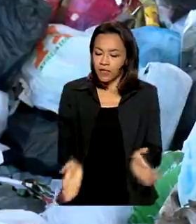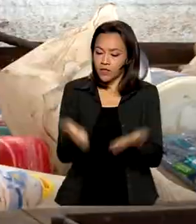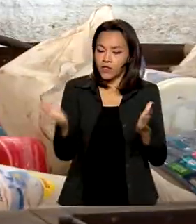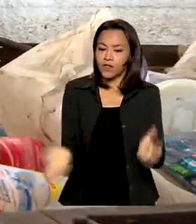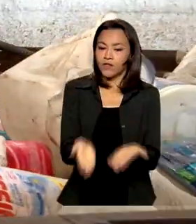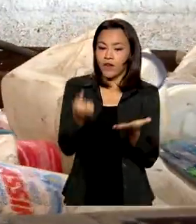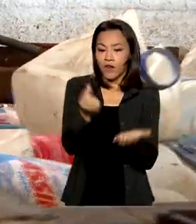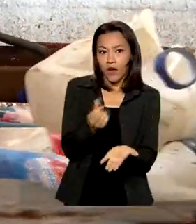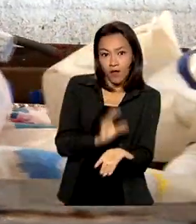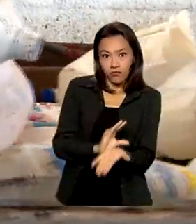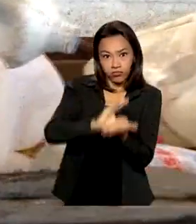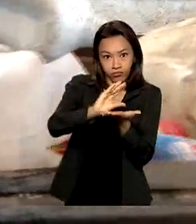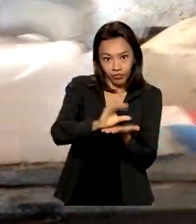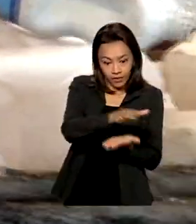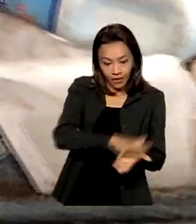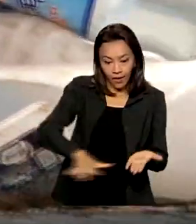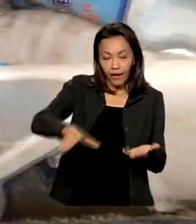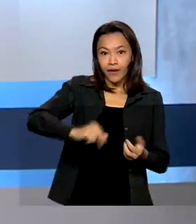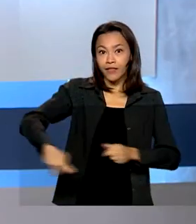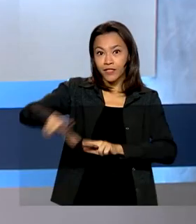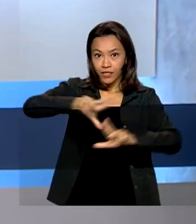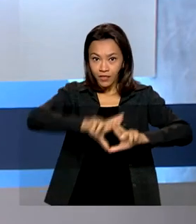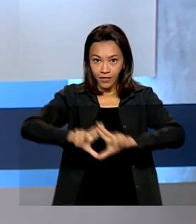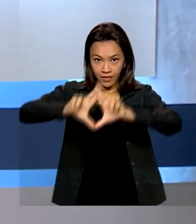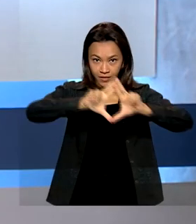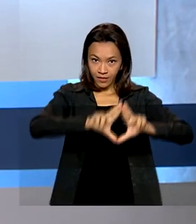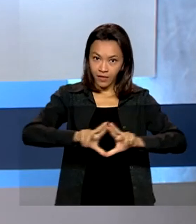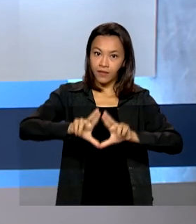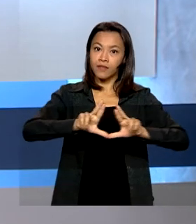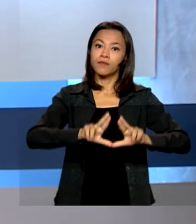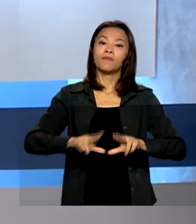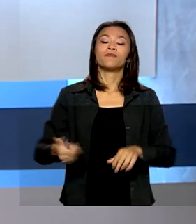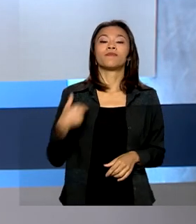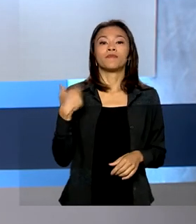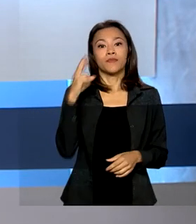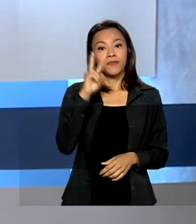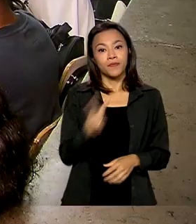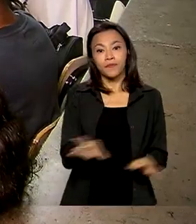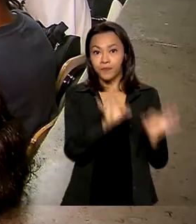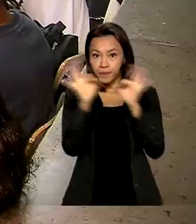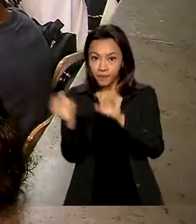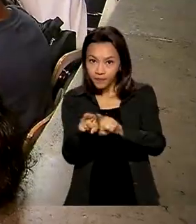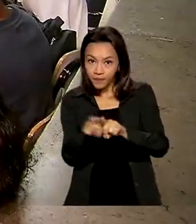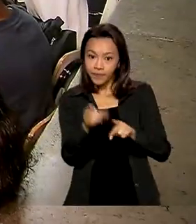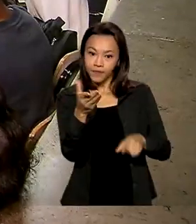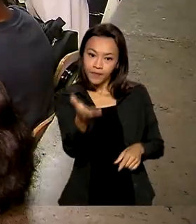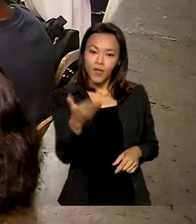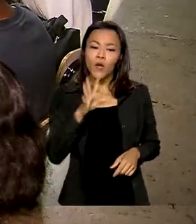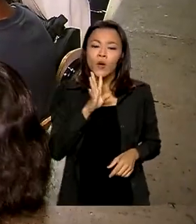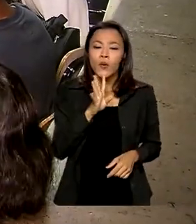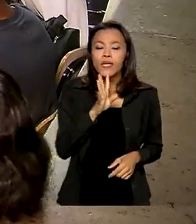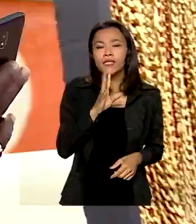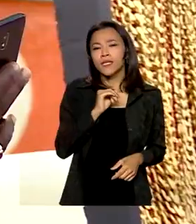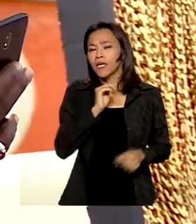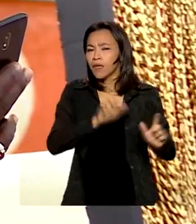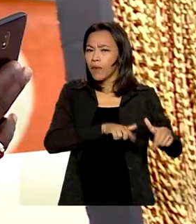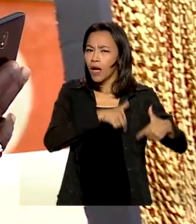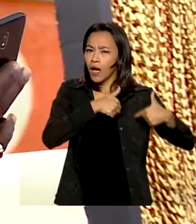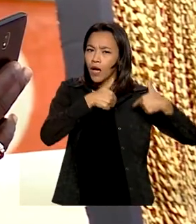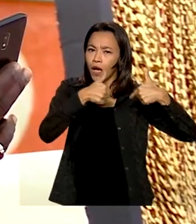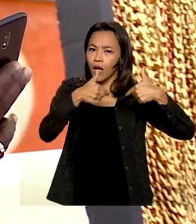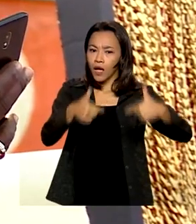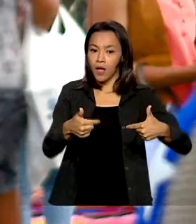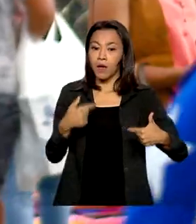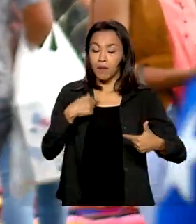reciclagem de produtos e embalagens. E veja também, conheça ações do governo para combater todas